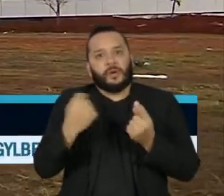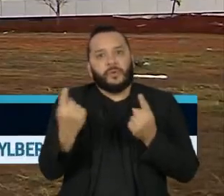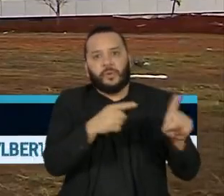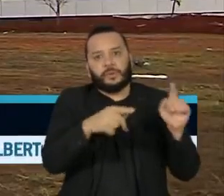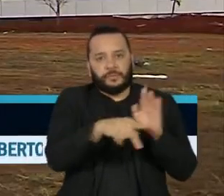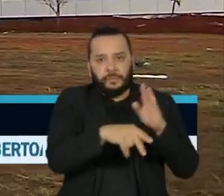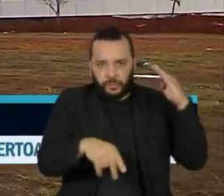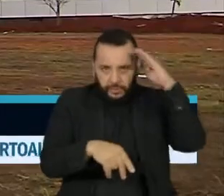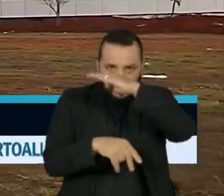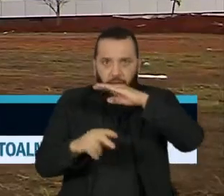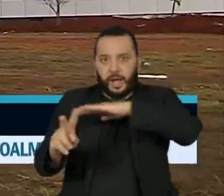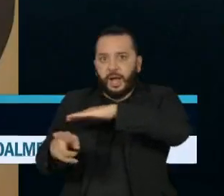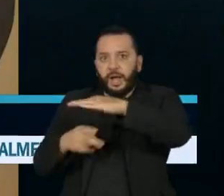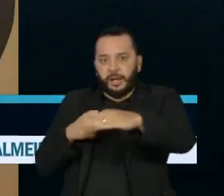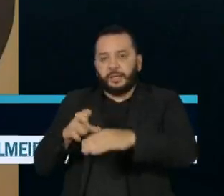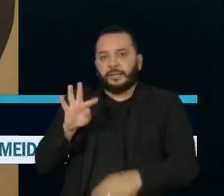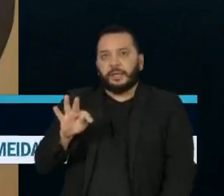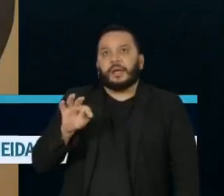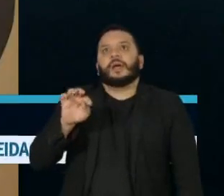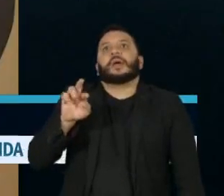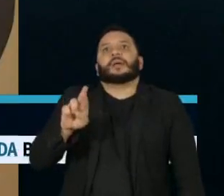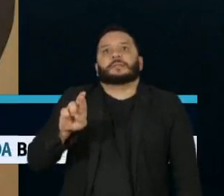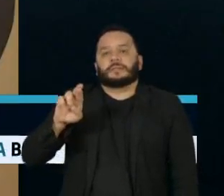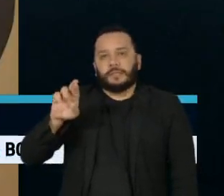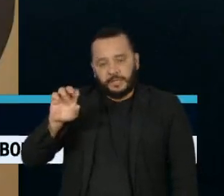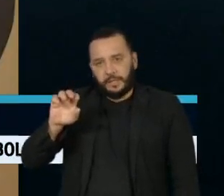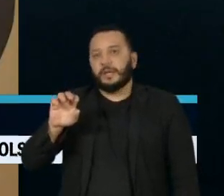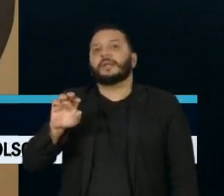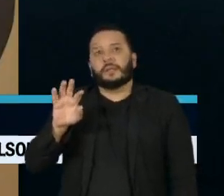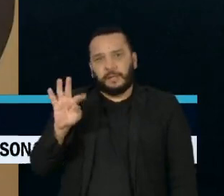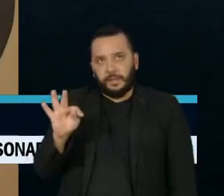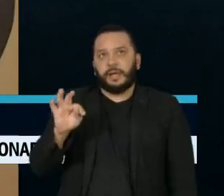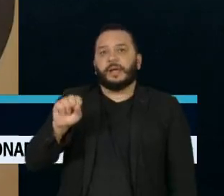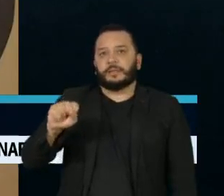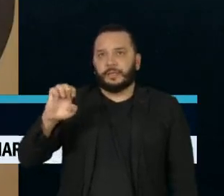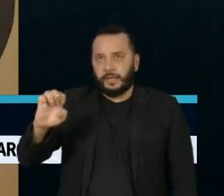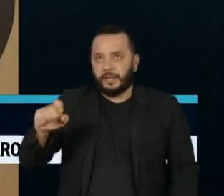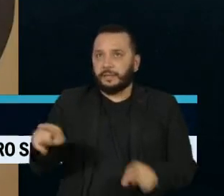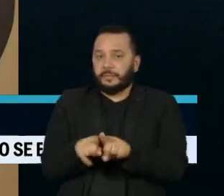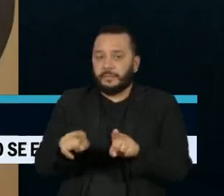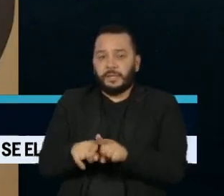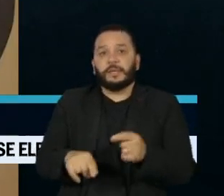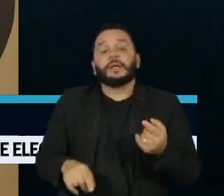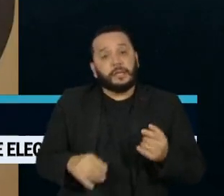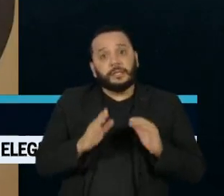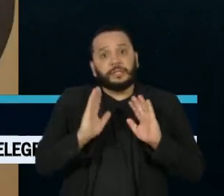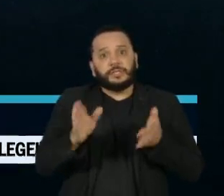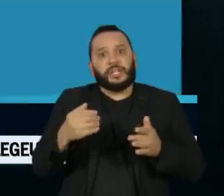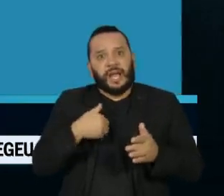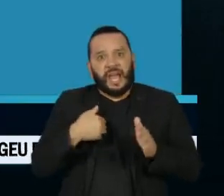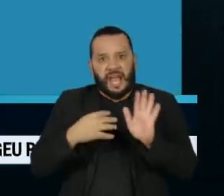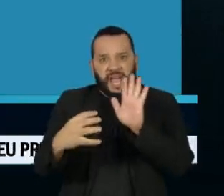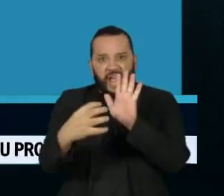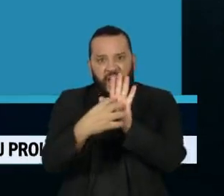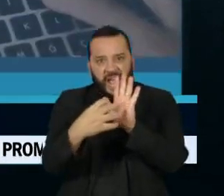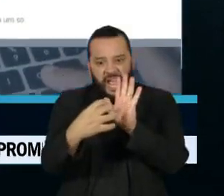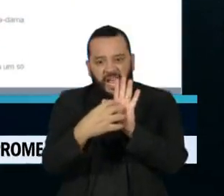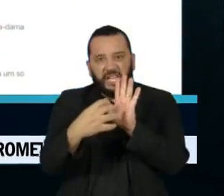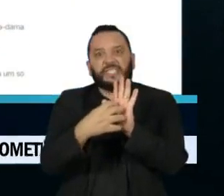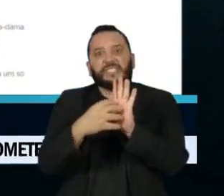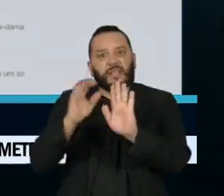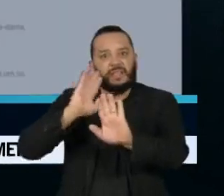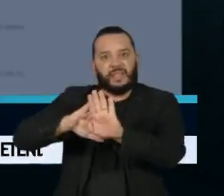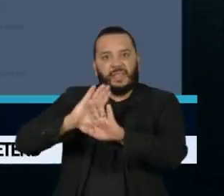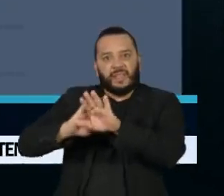o ataque hacker ao TSE e na declaração em que o presidente relaciona o desenvolvimento de AIDS à vacinação contra a Covid. Em nota, o